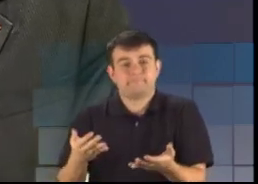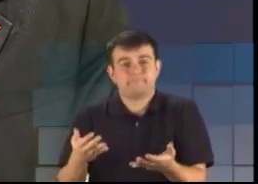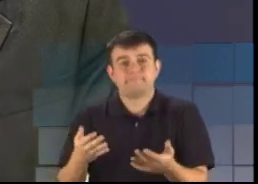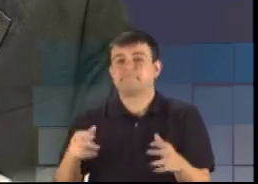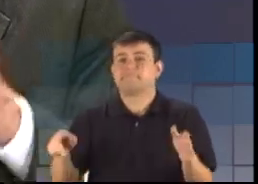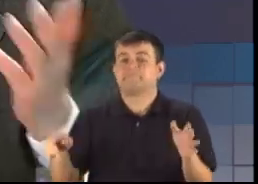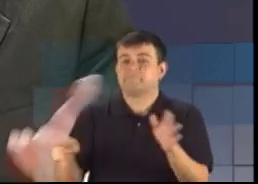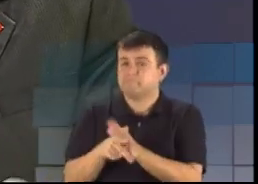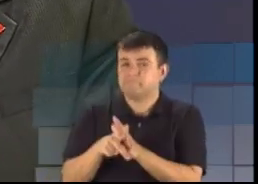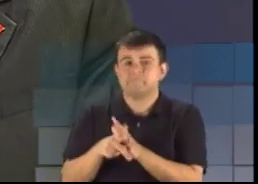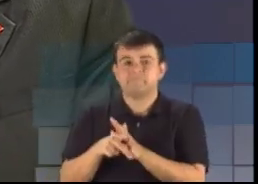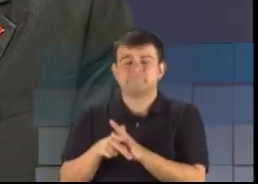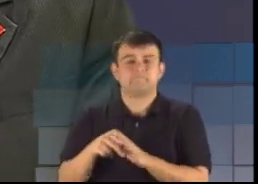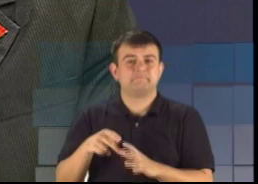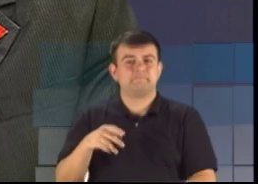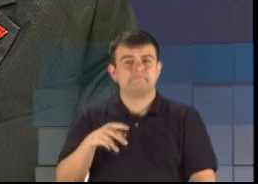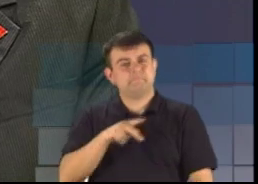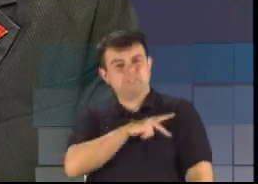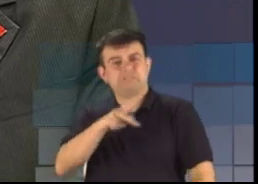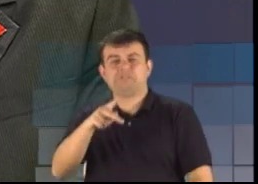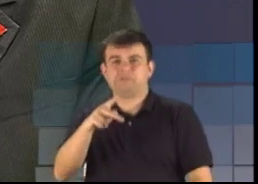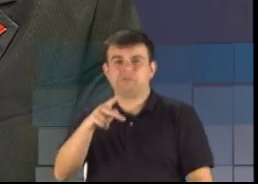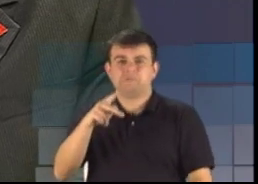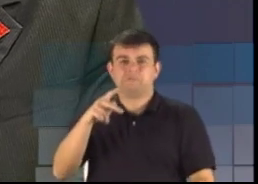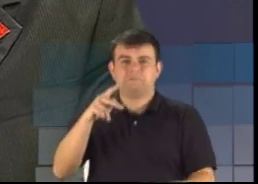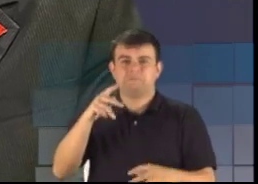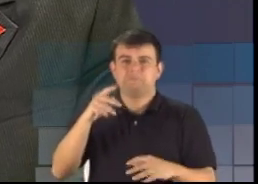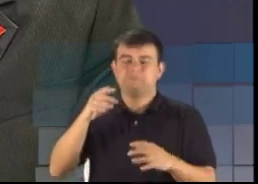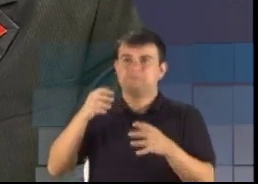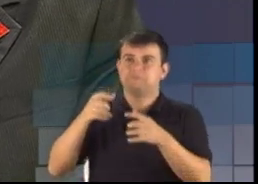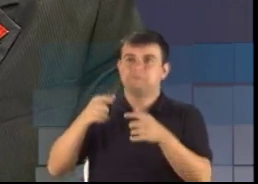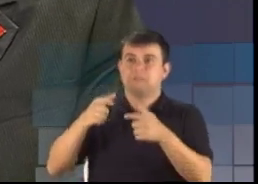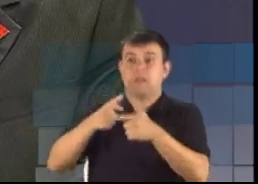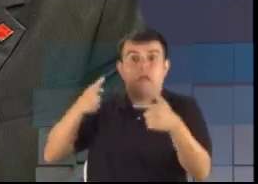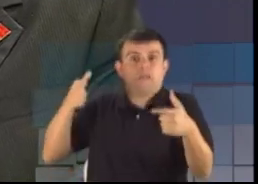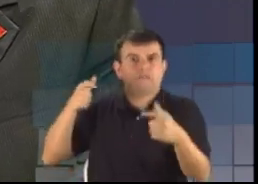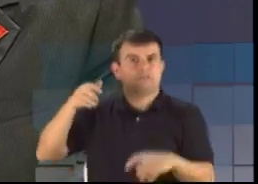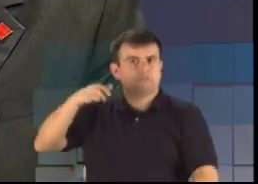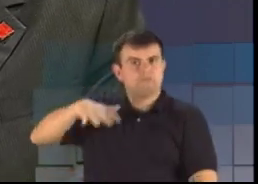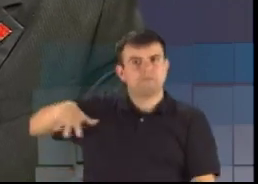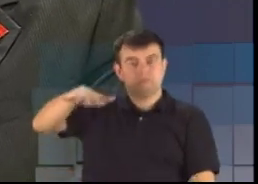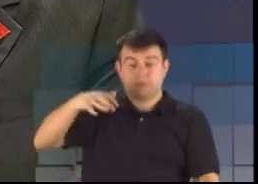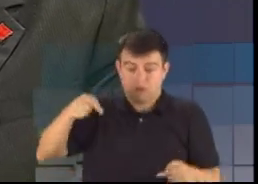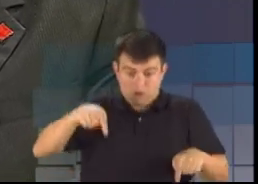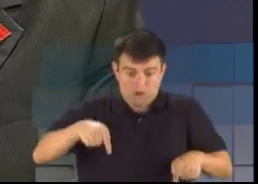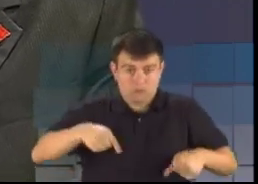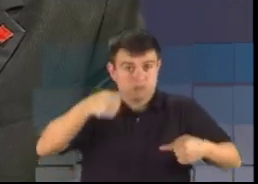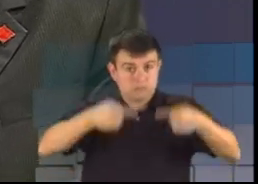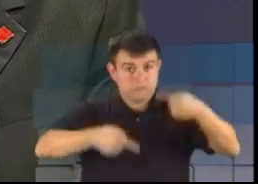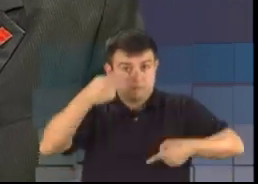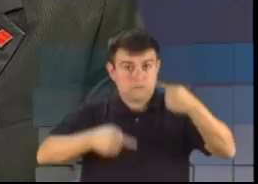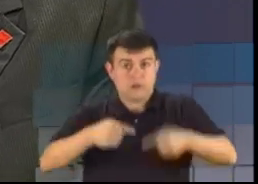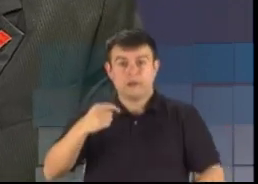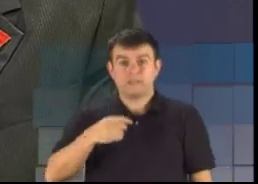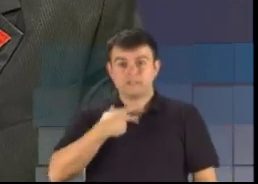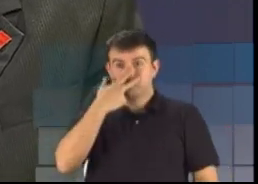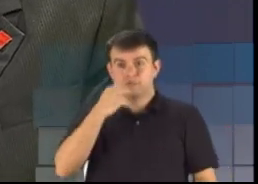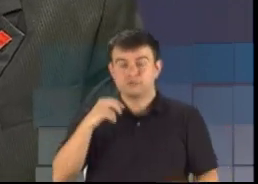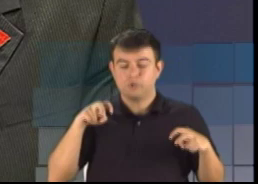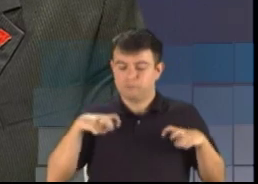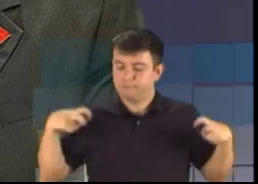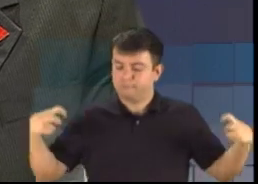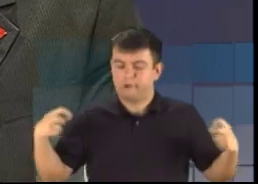partidos grandes em geral. Temos visto, inclusive, aqui nesse debate, um ping-pongue